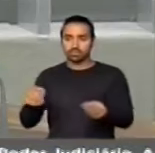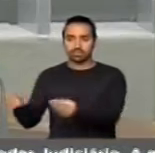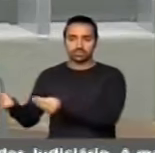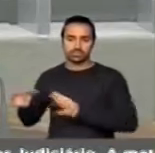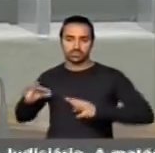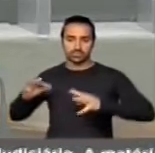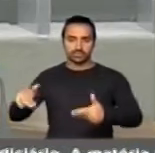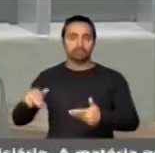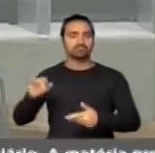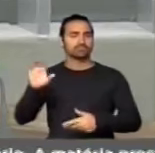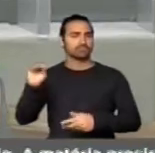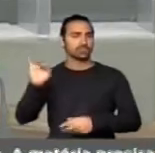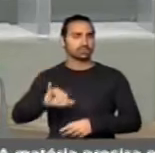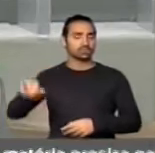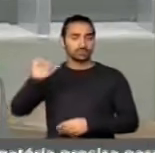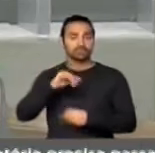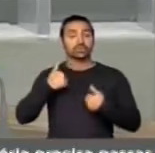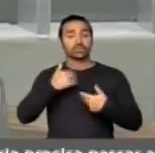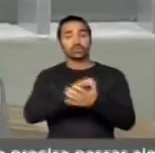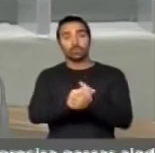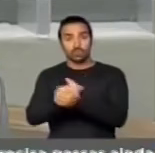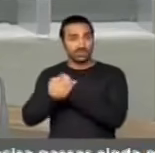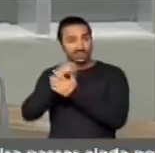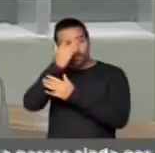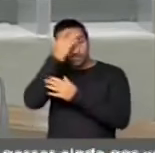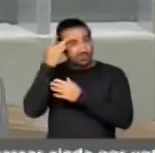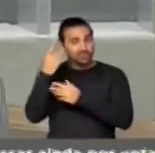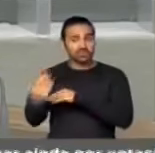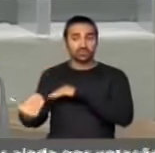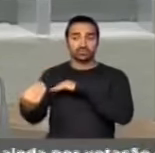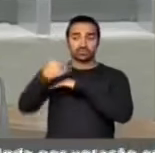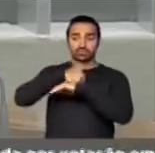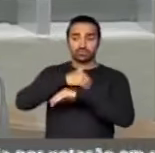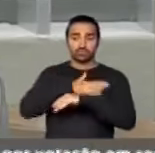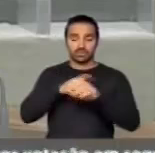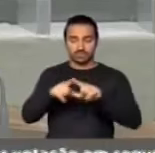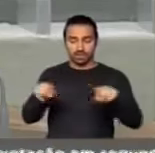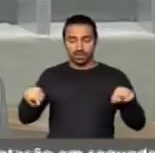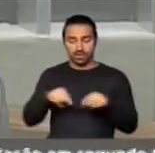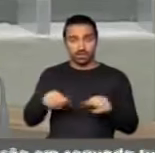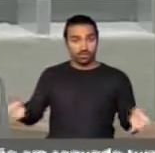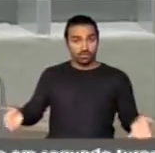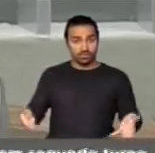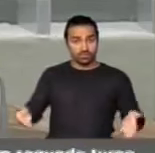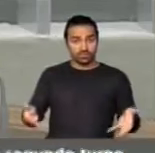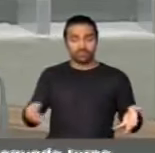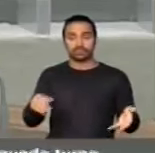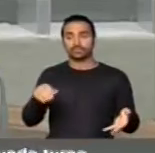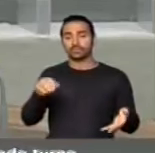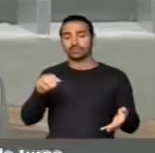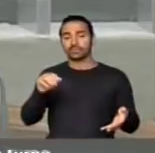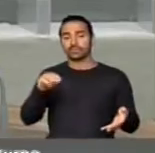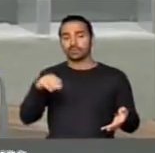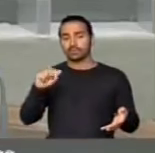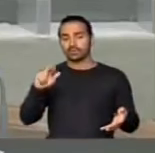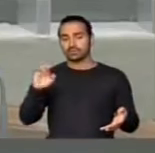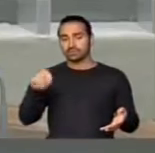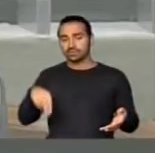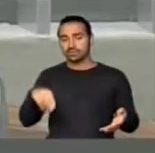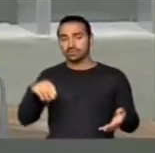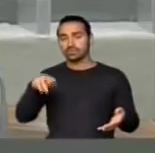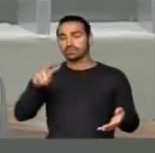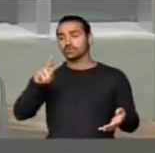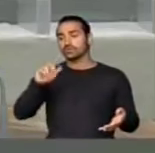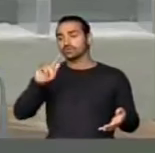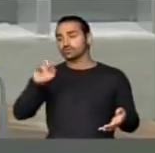Quero cumprimentar as pessoas que estiveram em meu gabinete hoje, de São Gotardo, tanto o Marcelo e o Gilberto, os dois